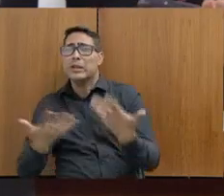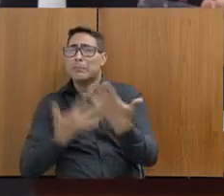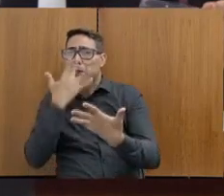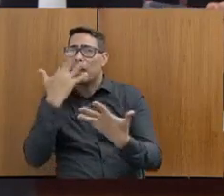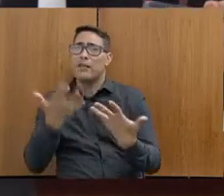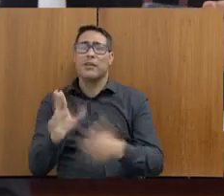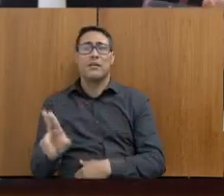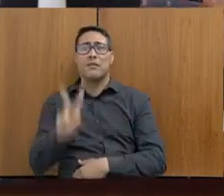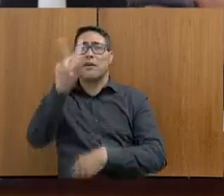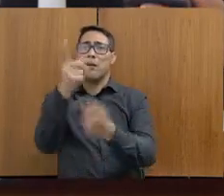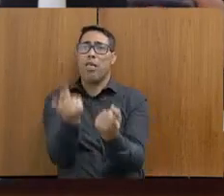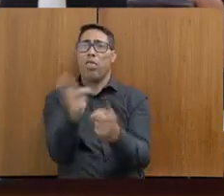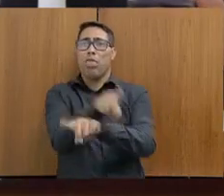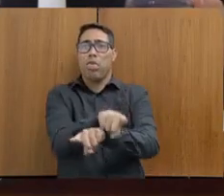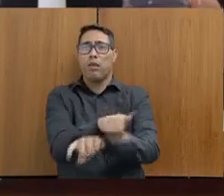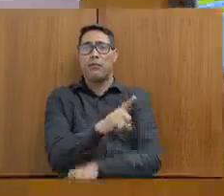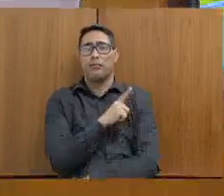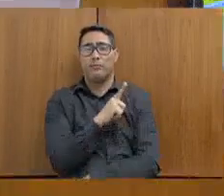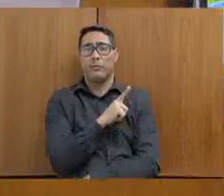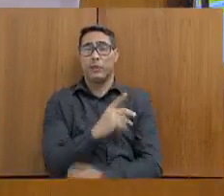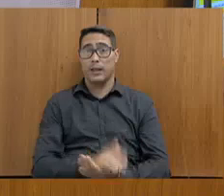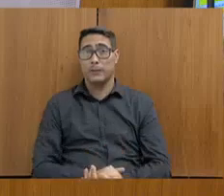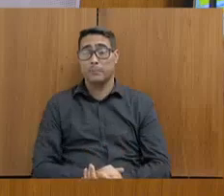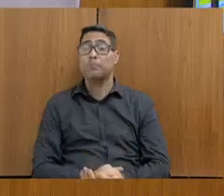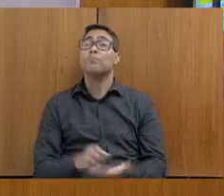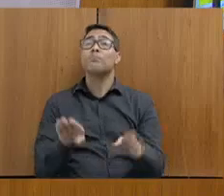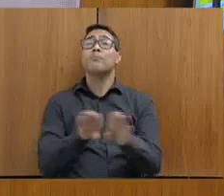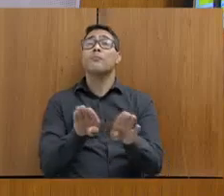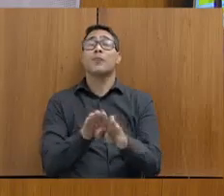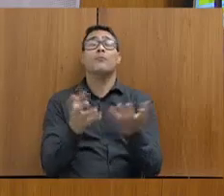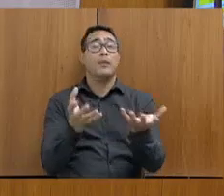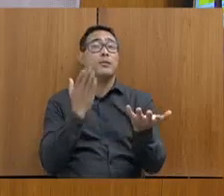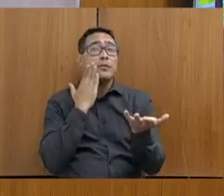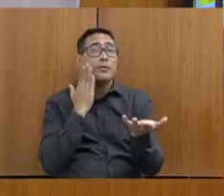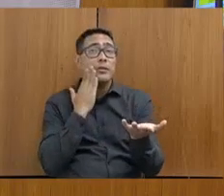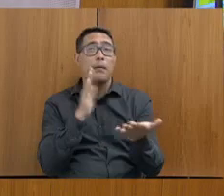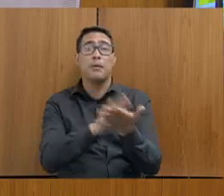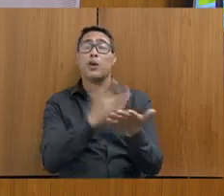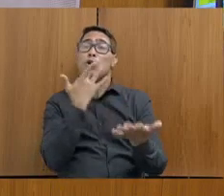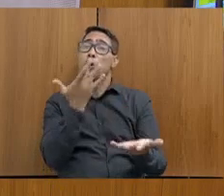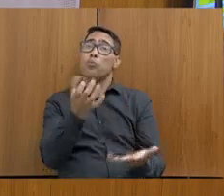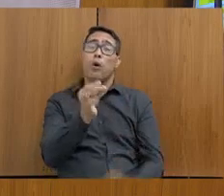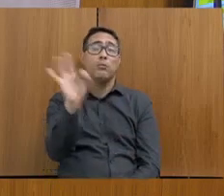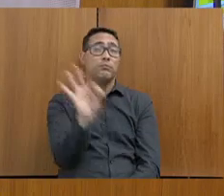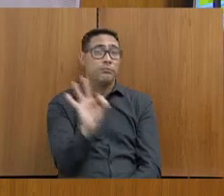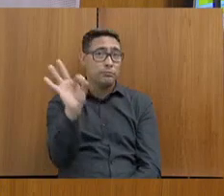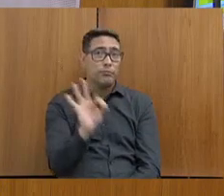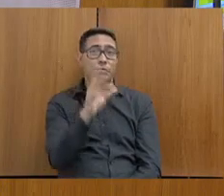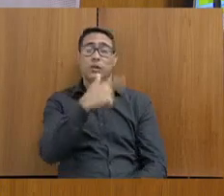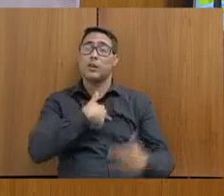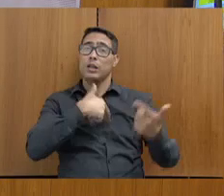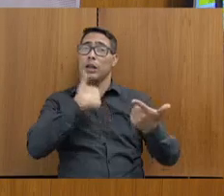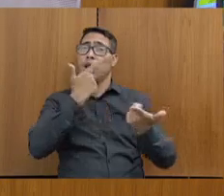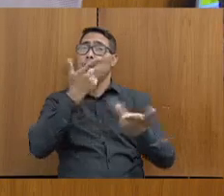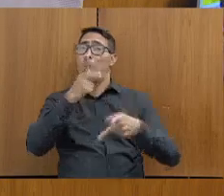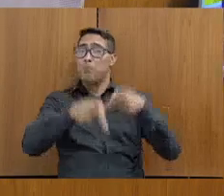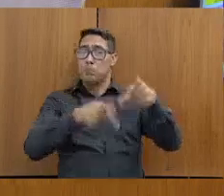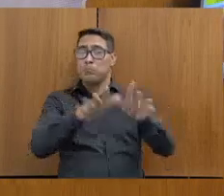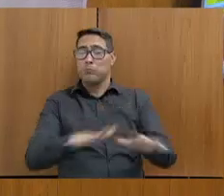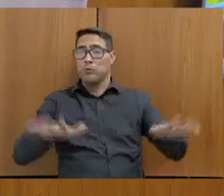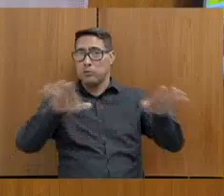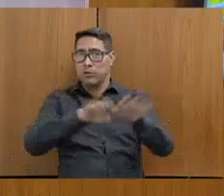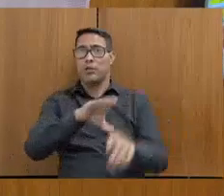Faço para o senhor também uma pergunta. Qual hoje, secretário, o índice da população carcerária trabalha? Porque eu sei que a Sejupis tem,